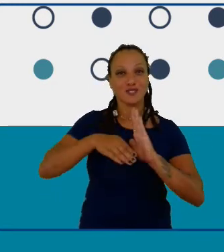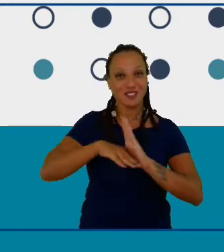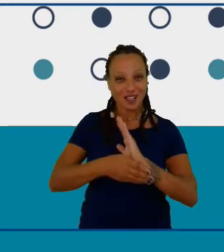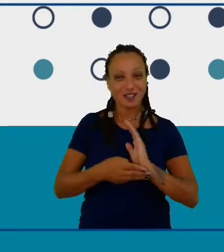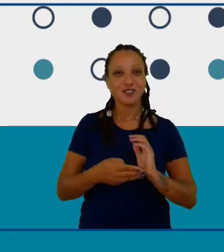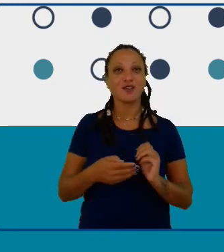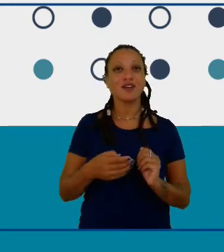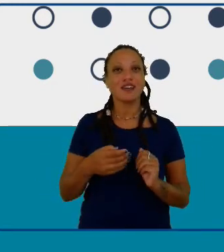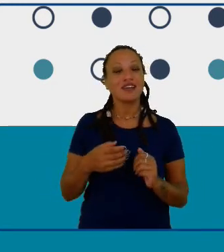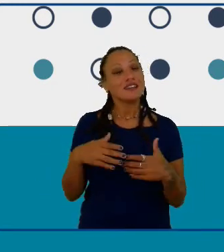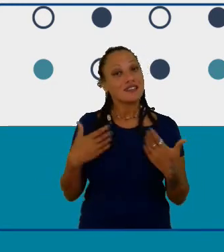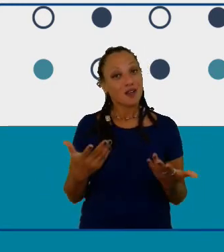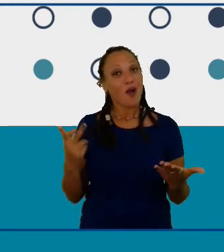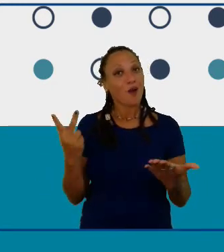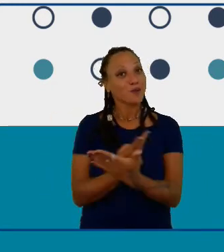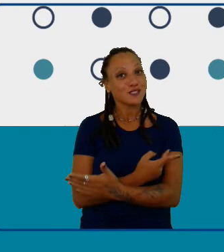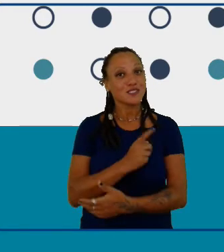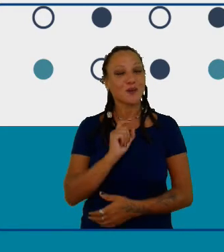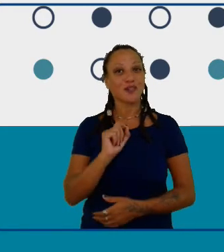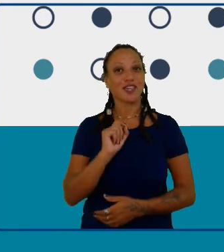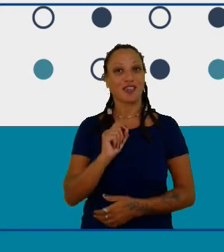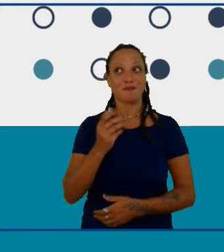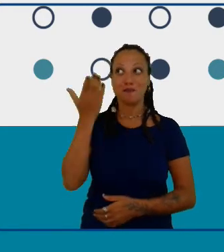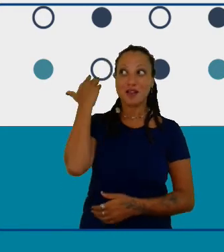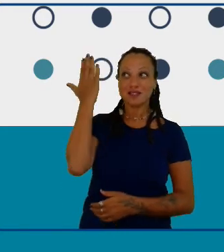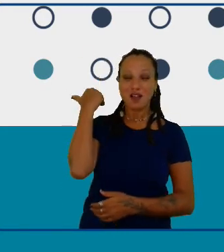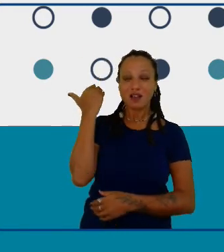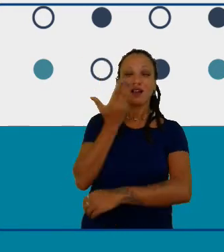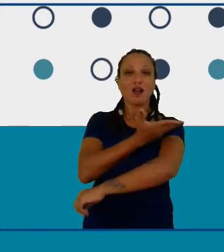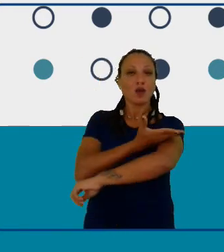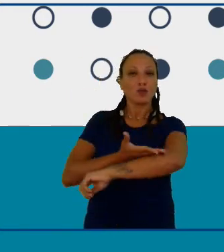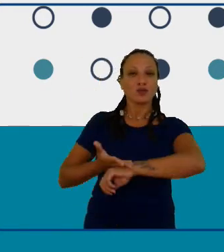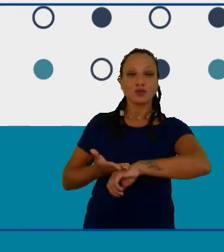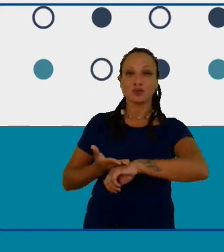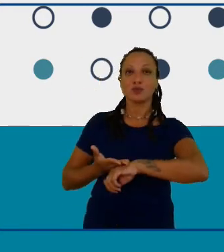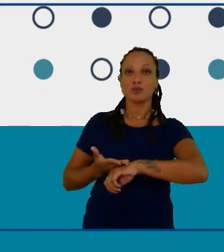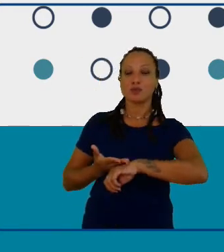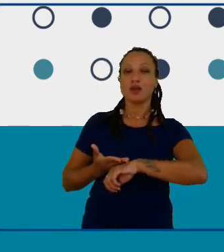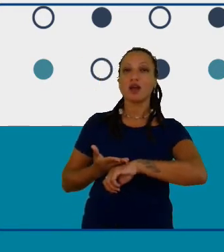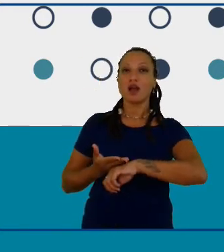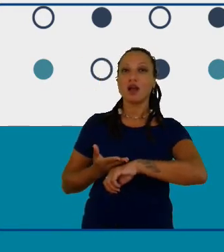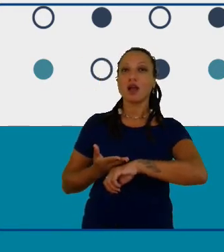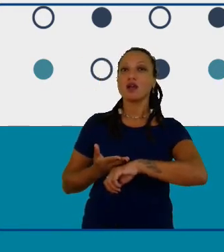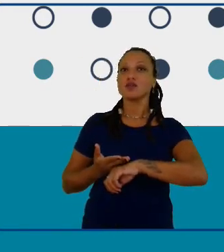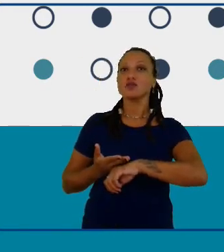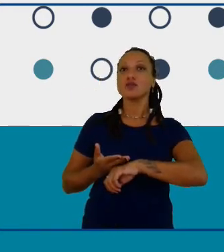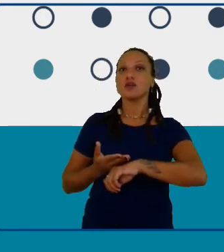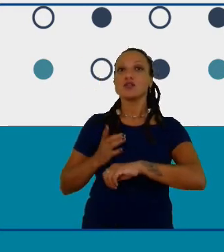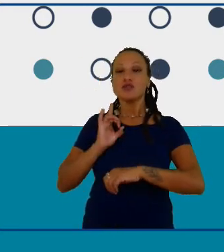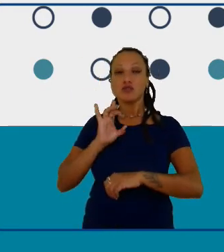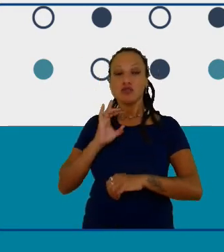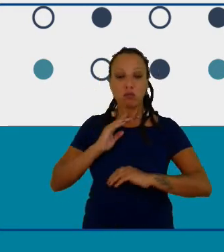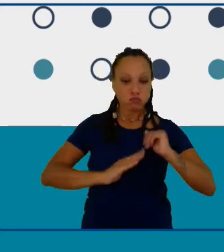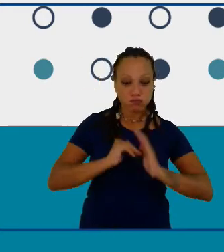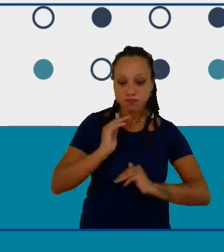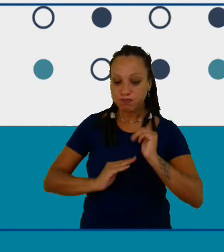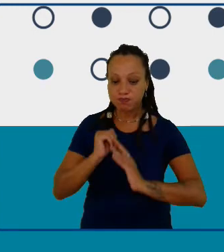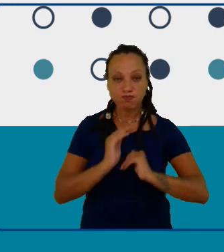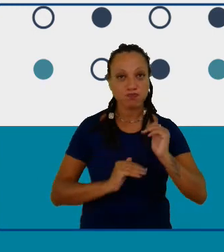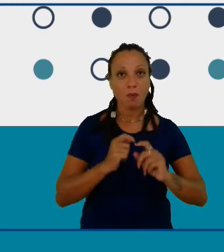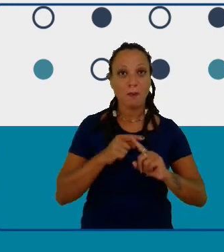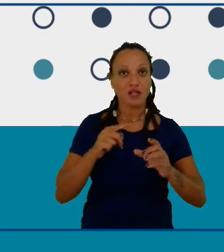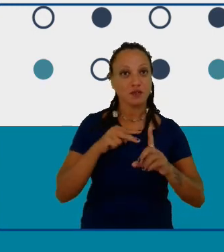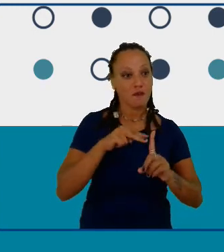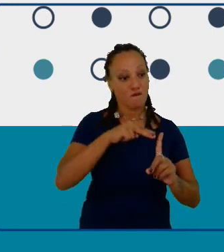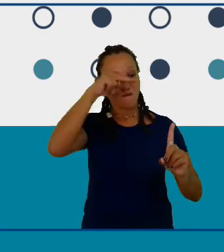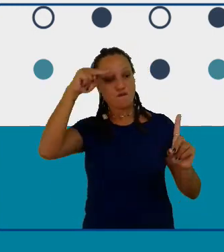eu tava muito acostumada a estar por dentro e não ter uma visão geral do que é pensar um clube de ciência do que